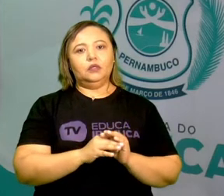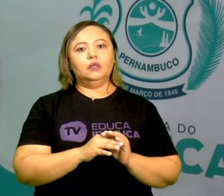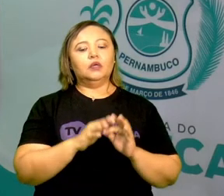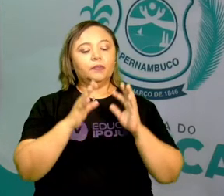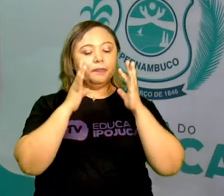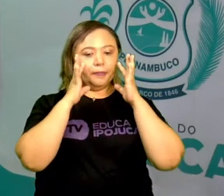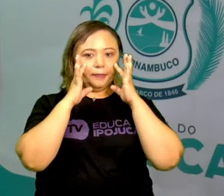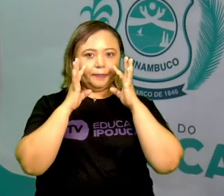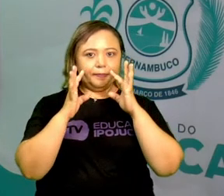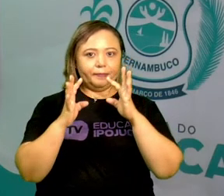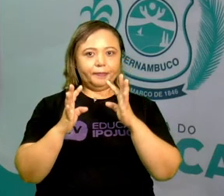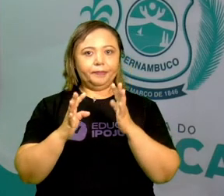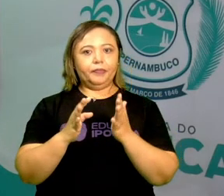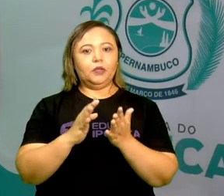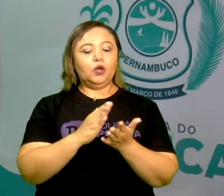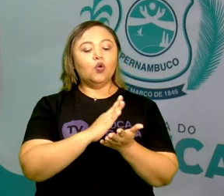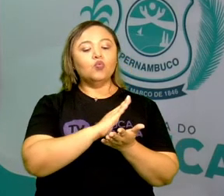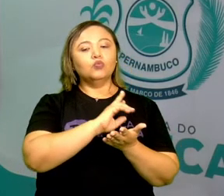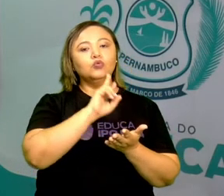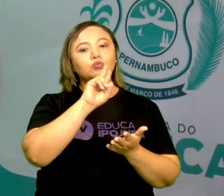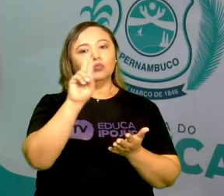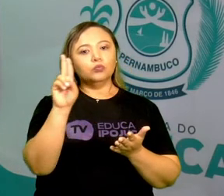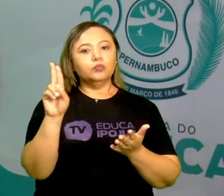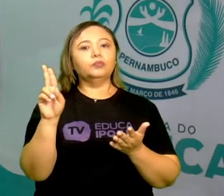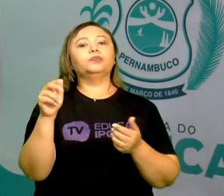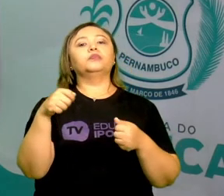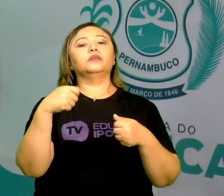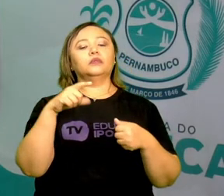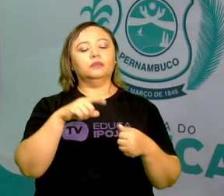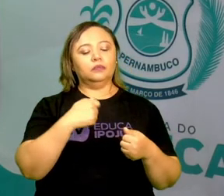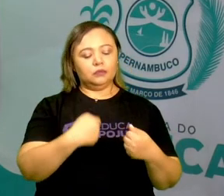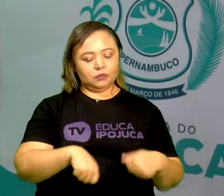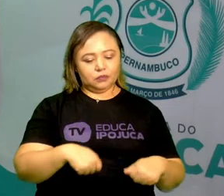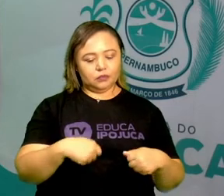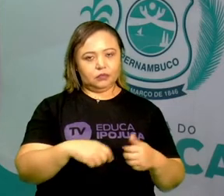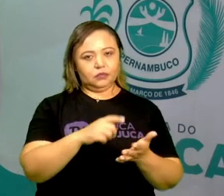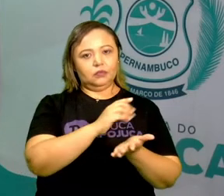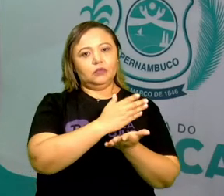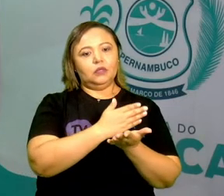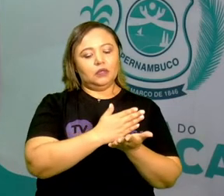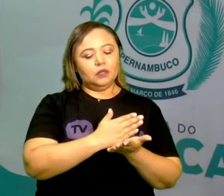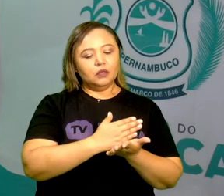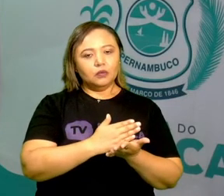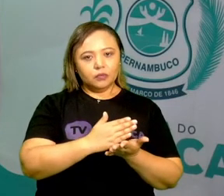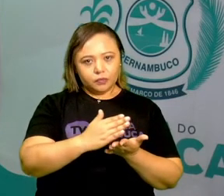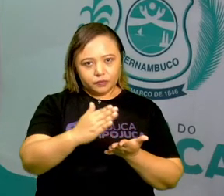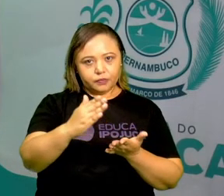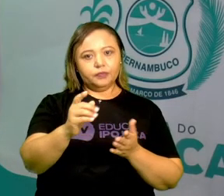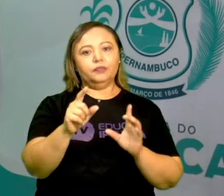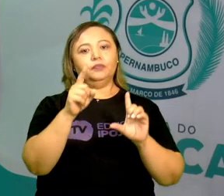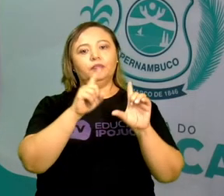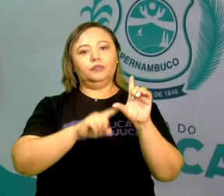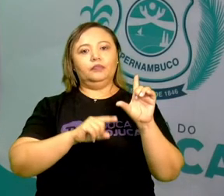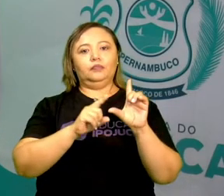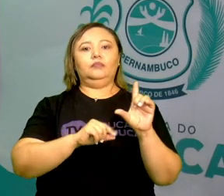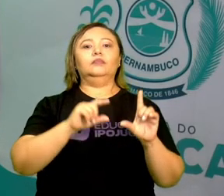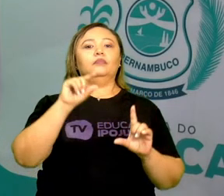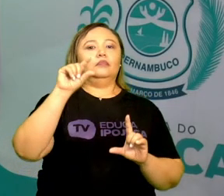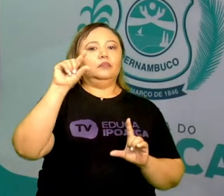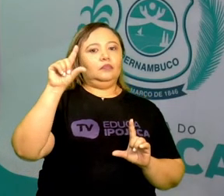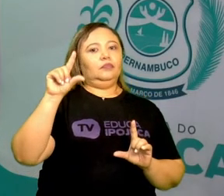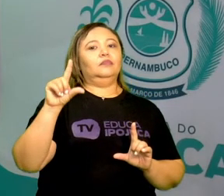observe que estes nomes têm que ser iniciados com letra